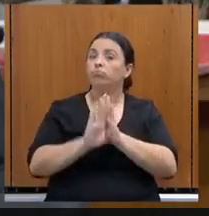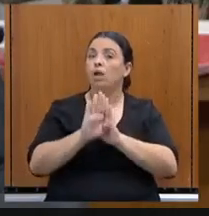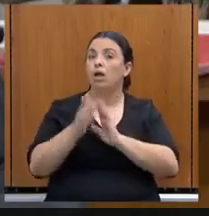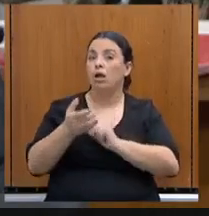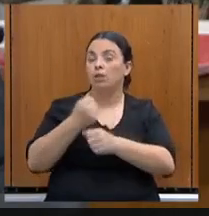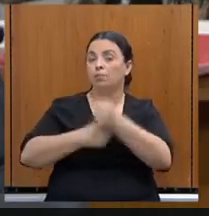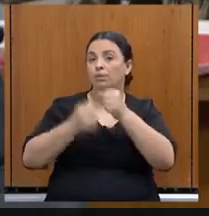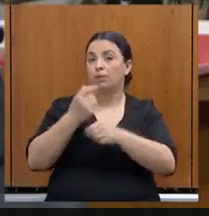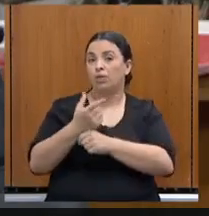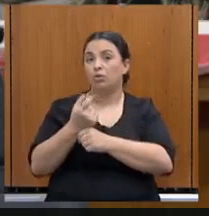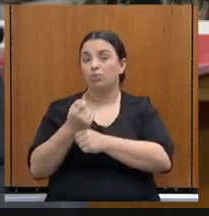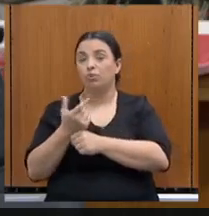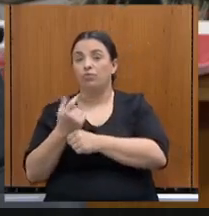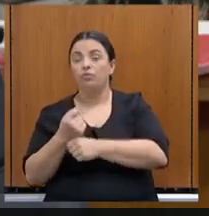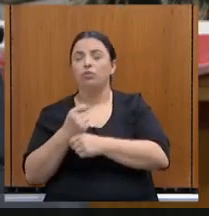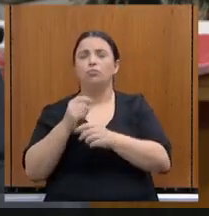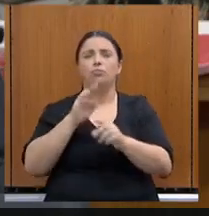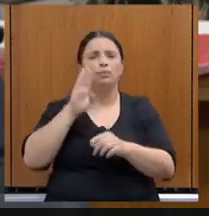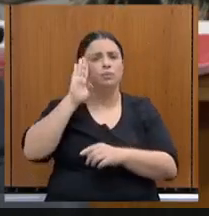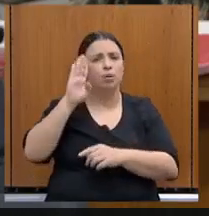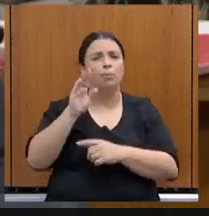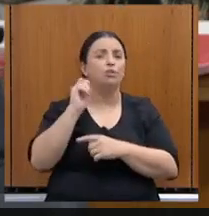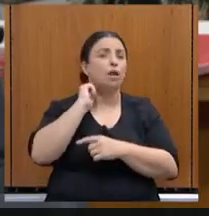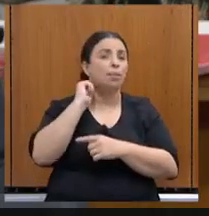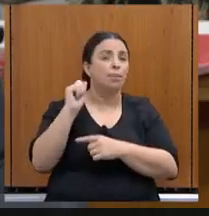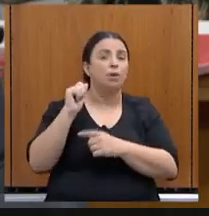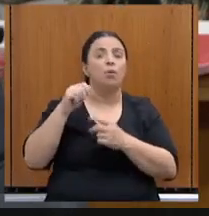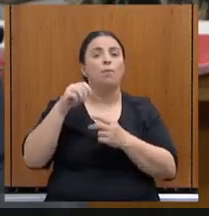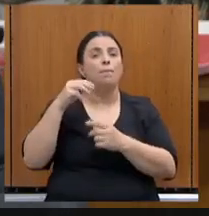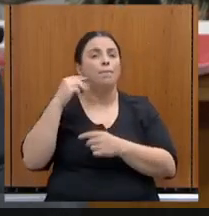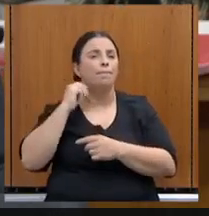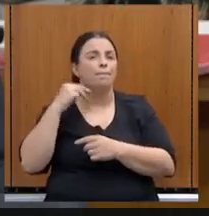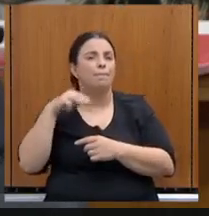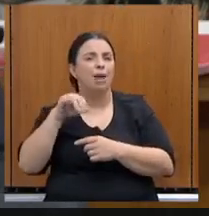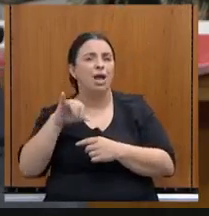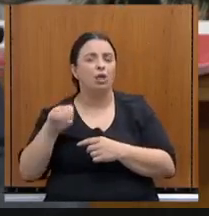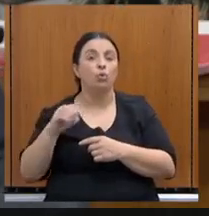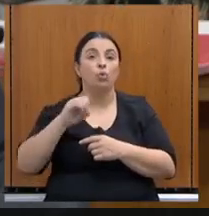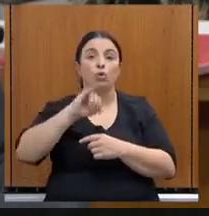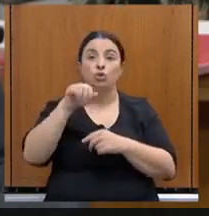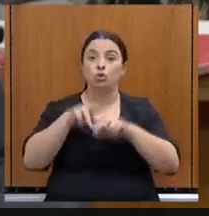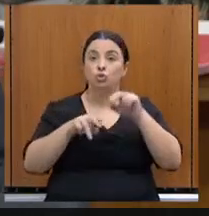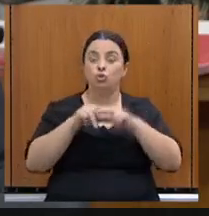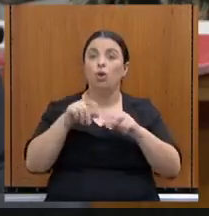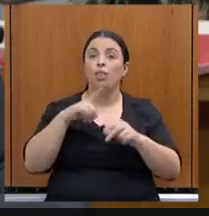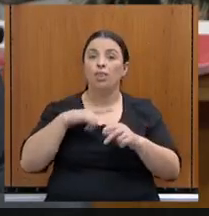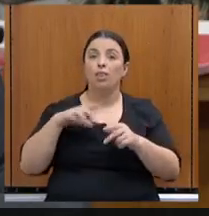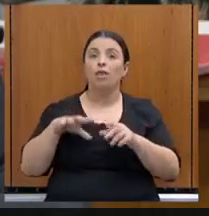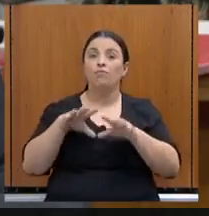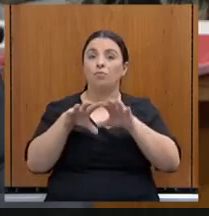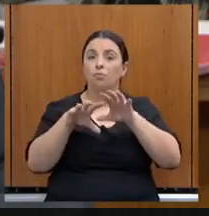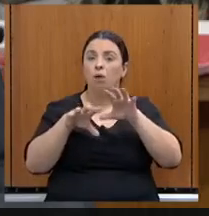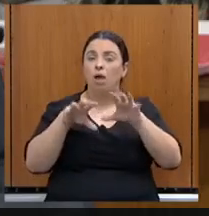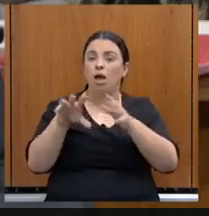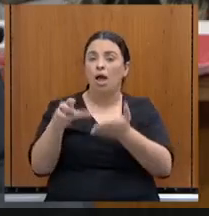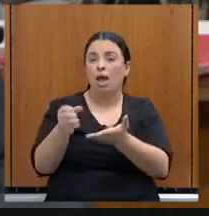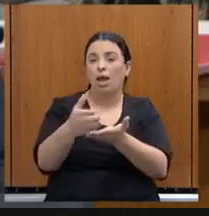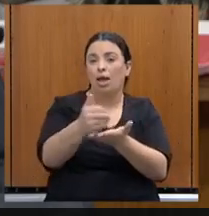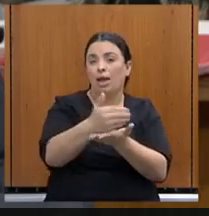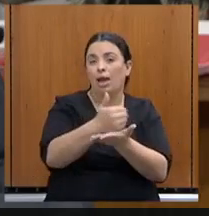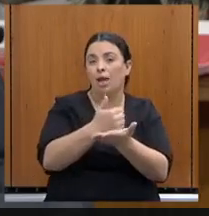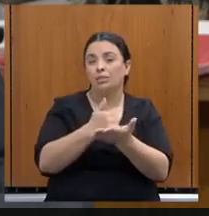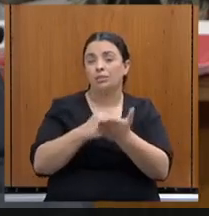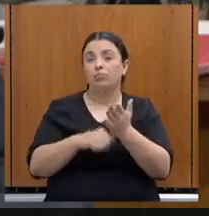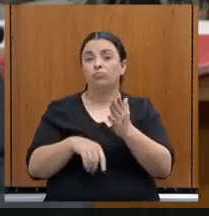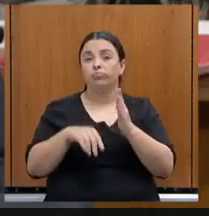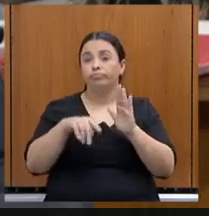meses de abril, maio e junho. Uma arrecadação bastante negativa. Isso se reverteu, nós começamos a melhorar,